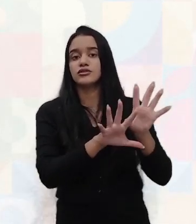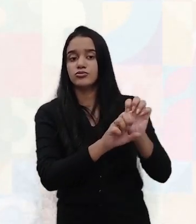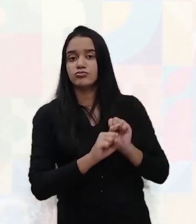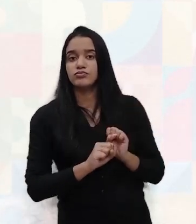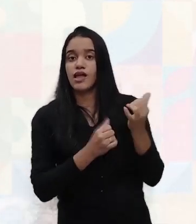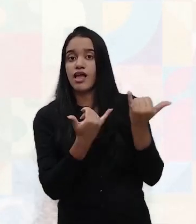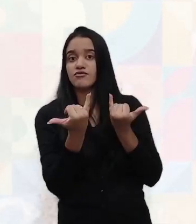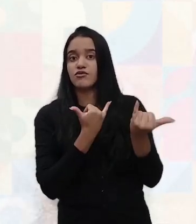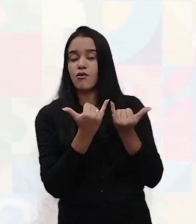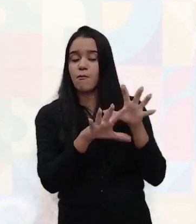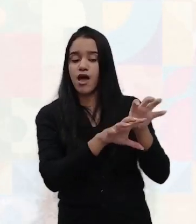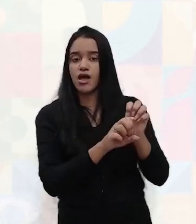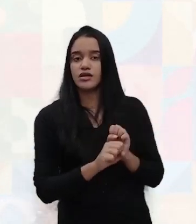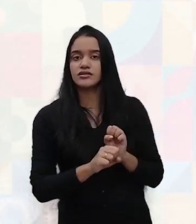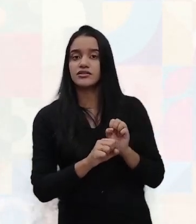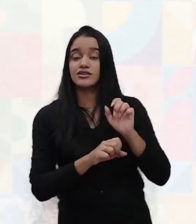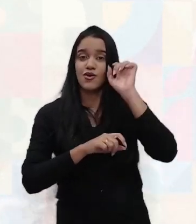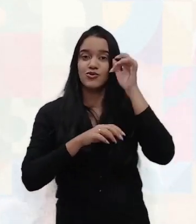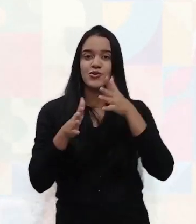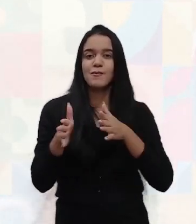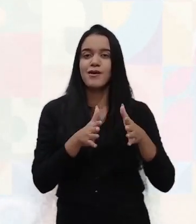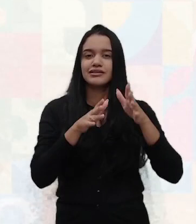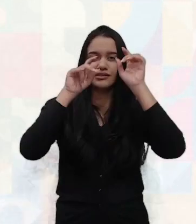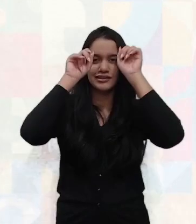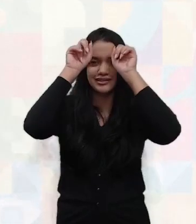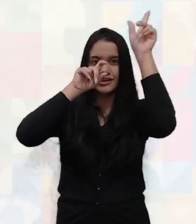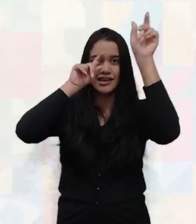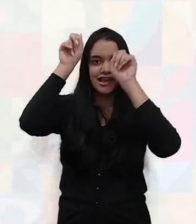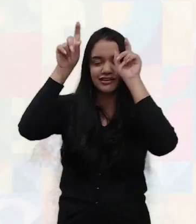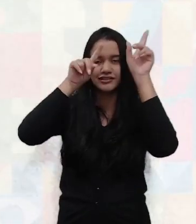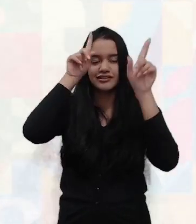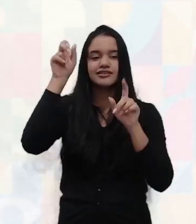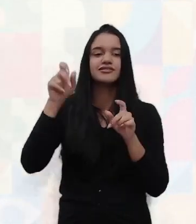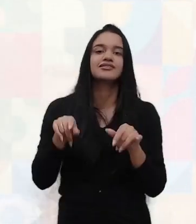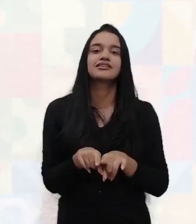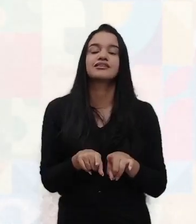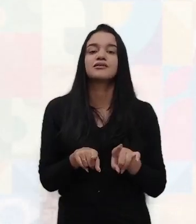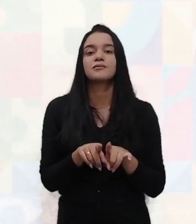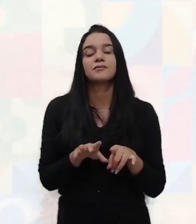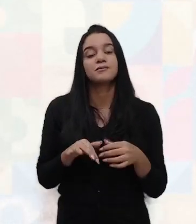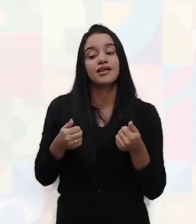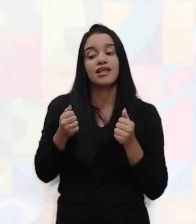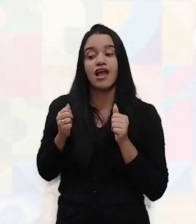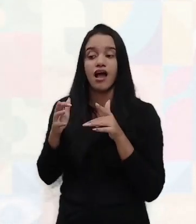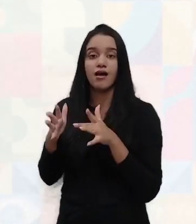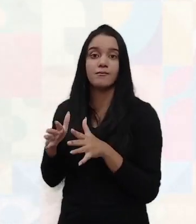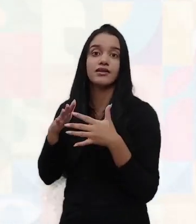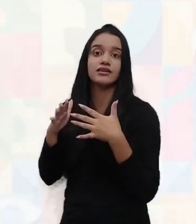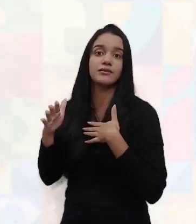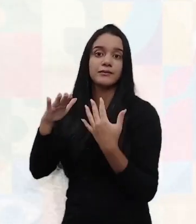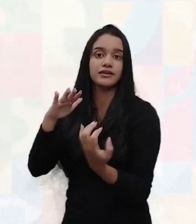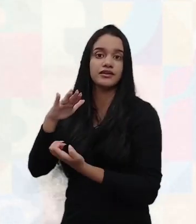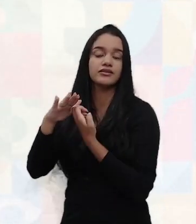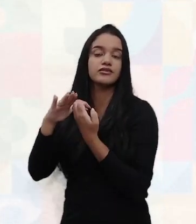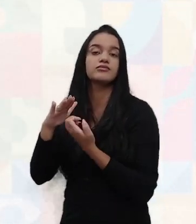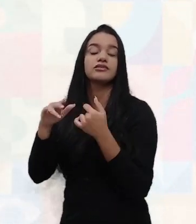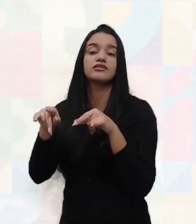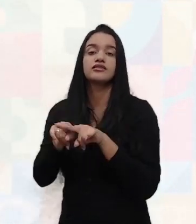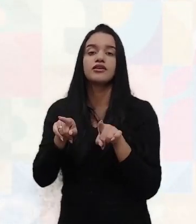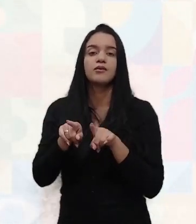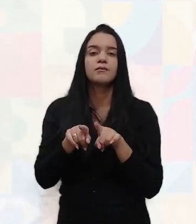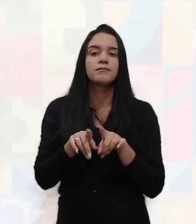processo criativo e você, dentro do seu escopo, aplicá-la, tá? E saber lidar com mudanças.